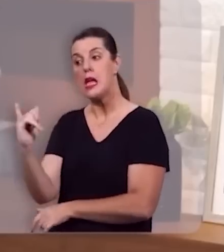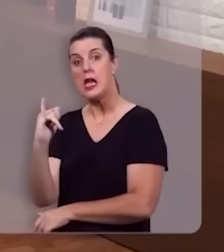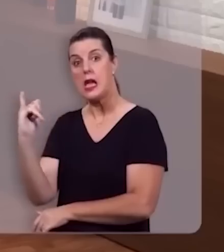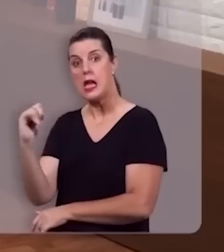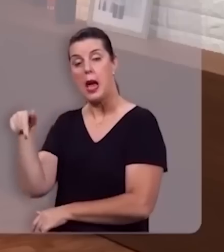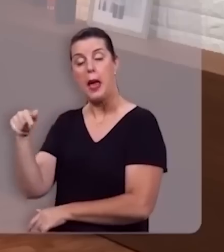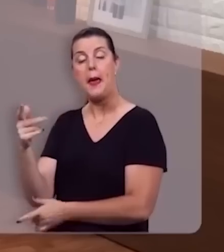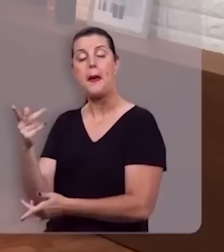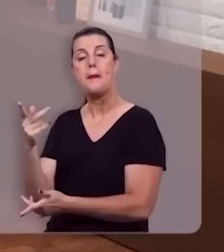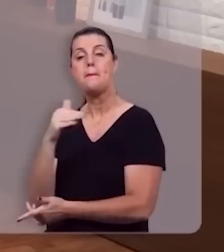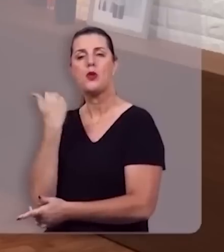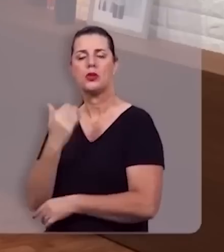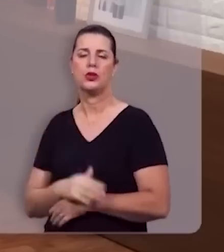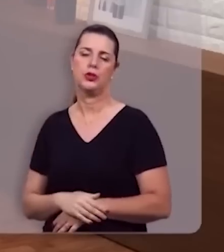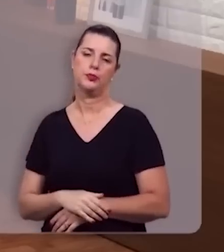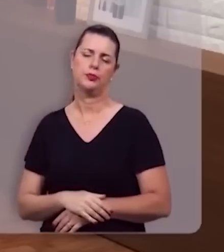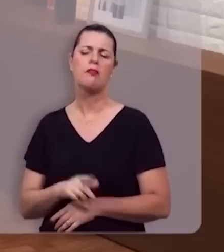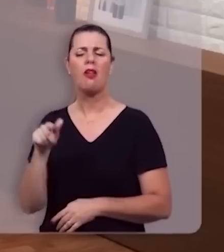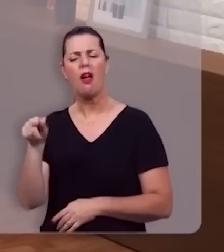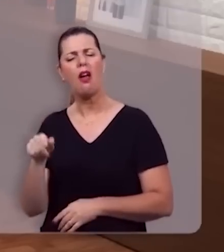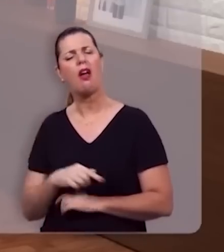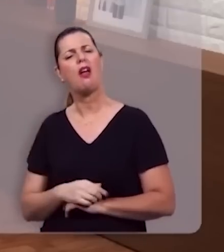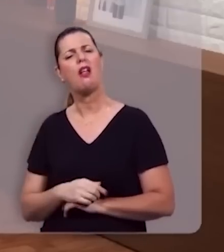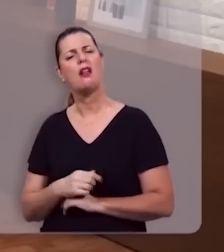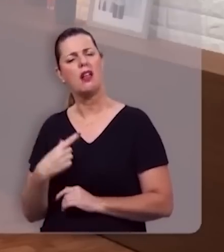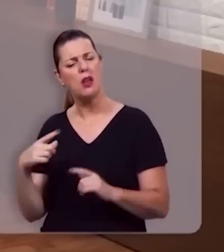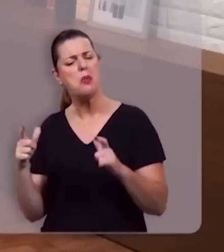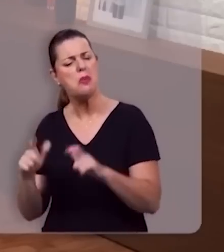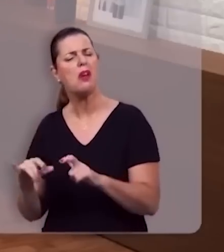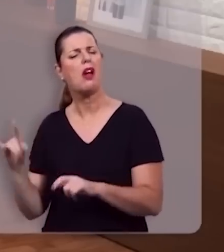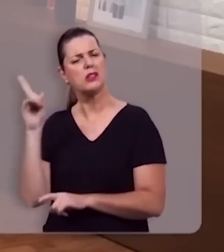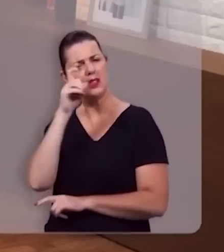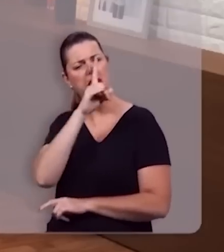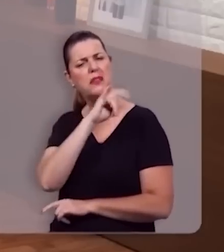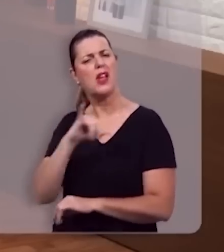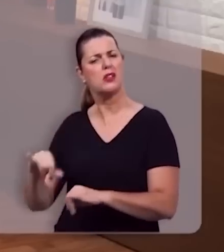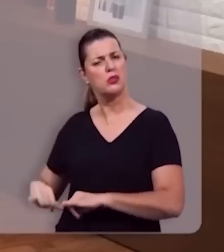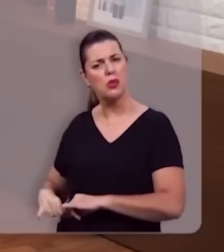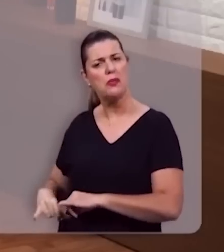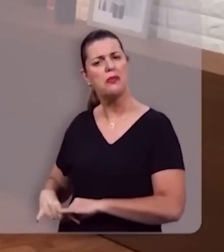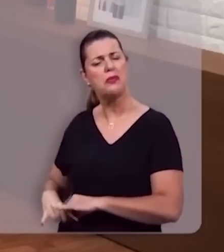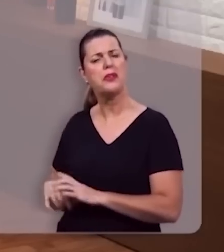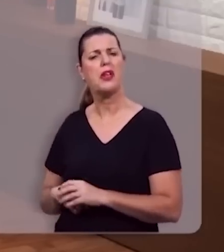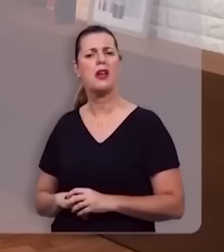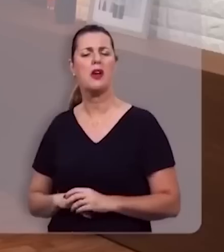E ali, naquele cenário tão doloroso. Quando parecia que a igreja